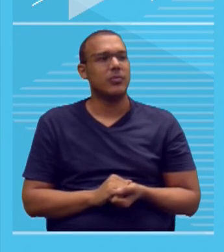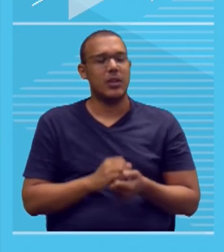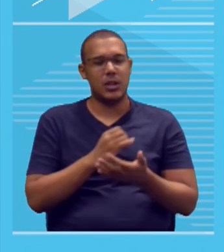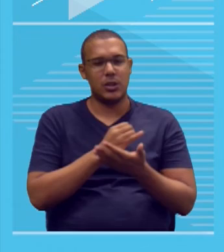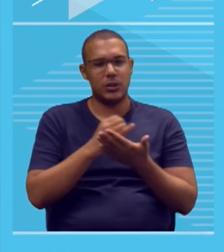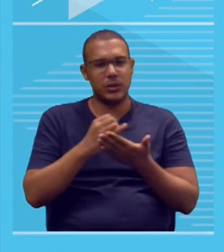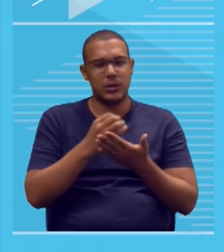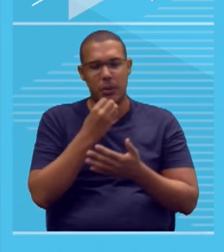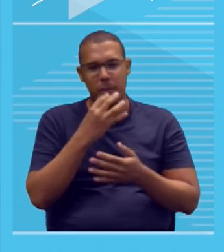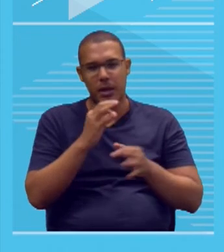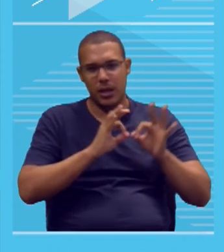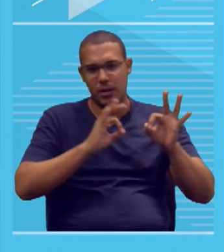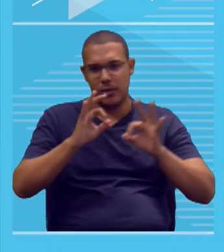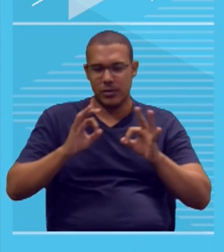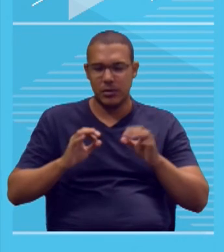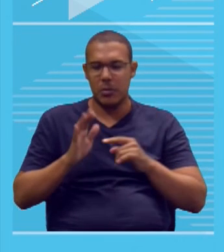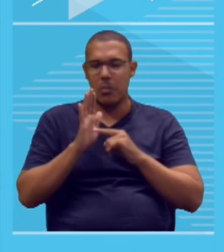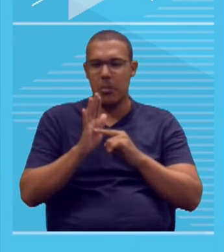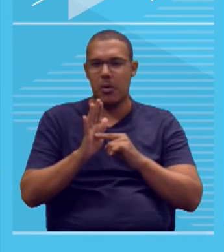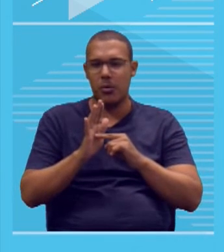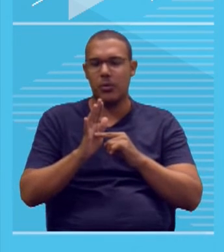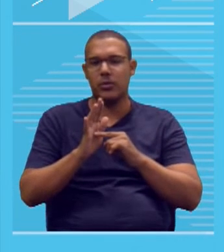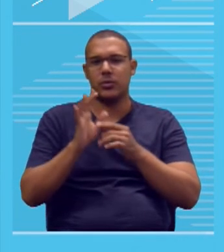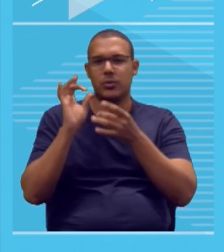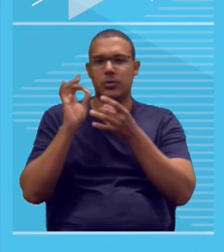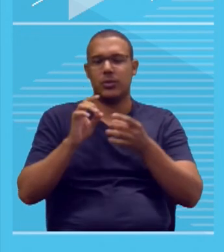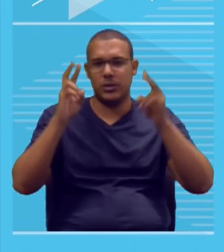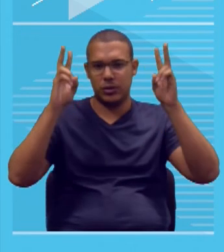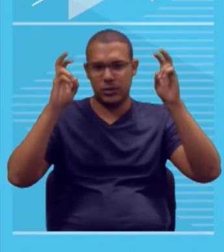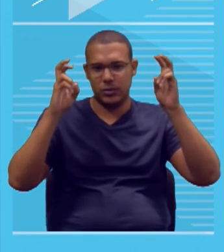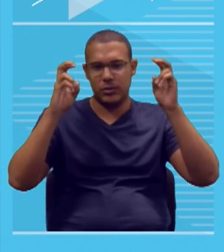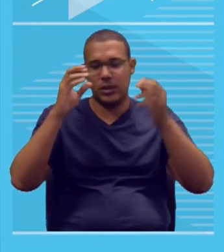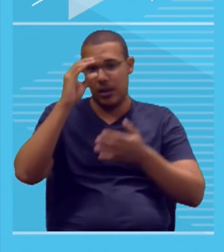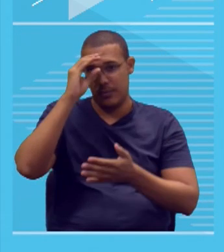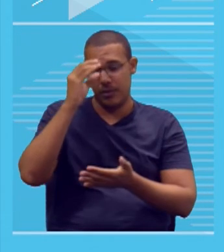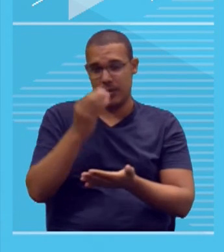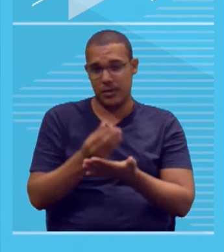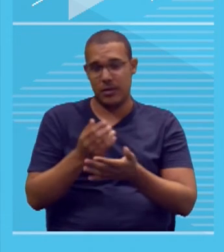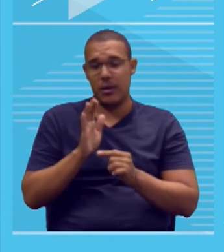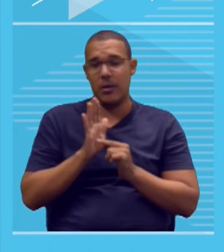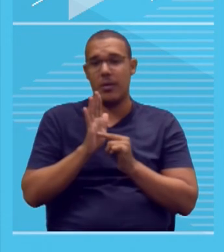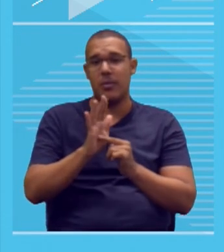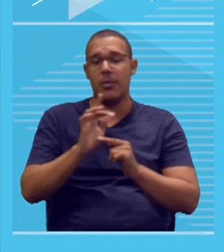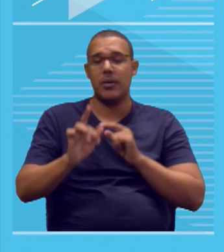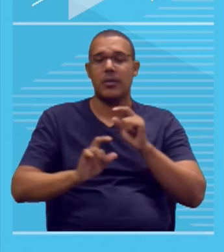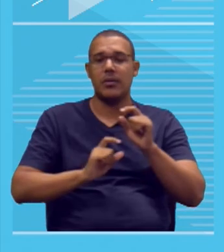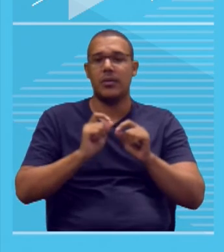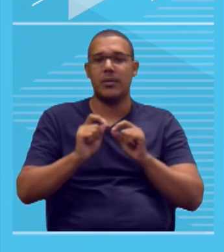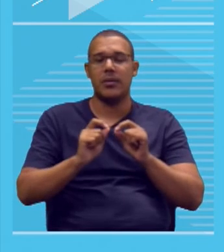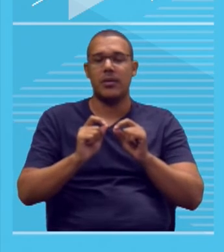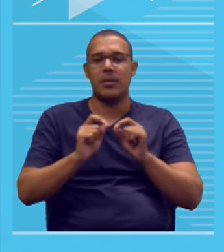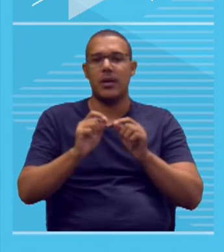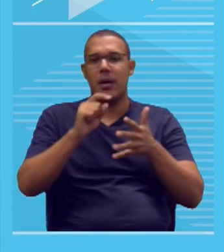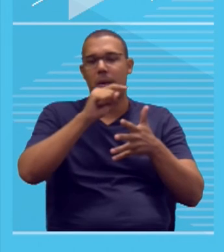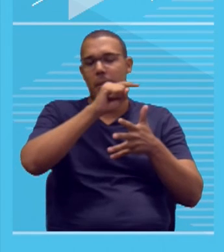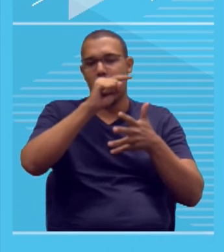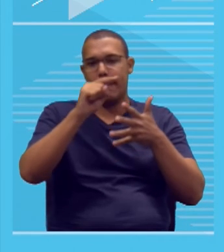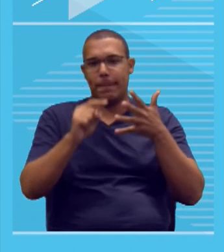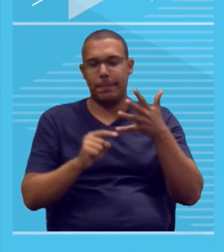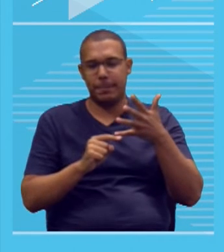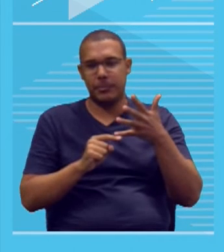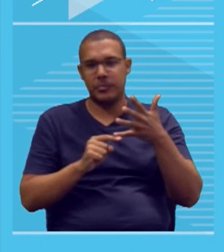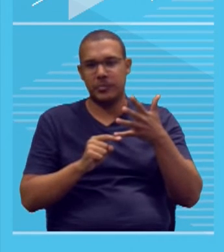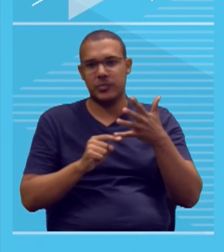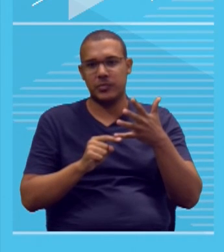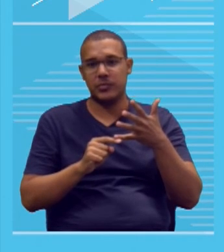traz a contextualização do tema, traz a tese e mostra aí que vai apresentar fatores que